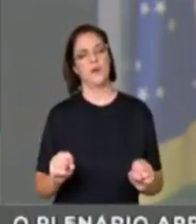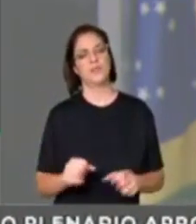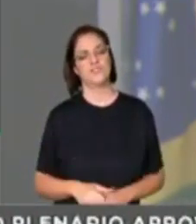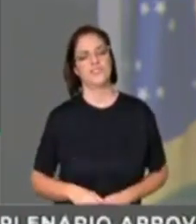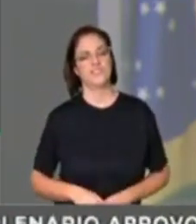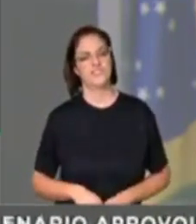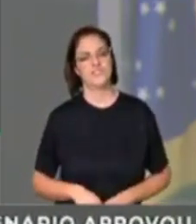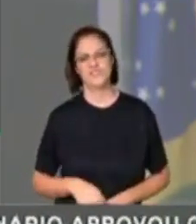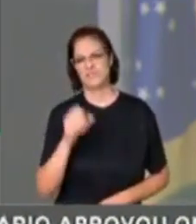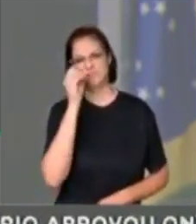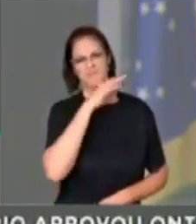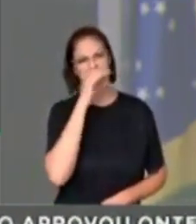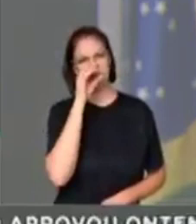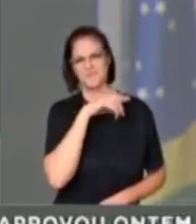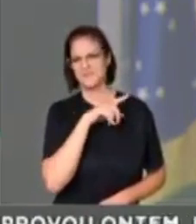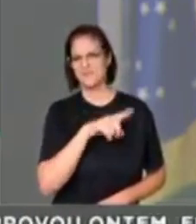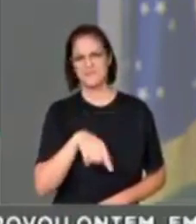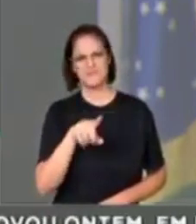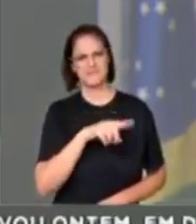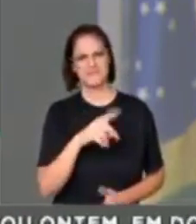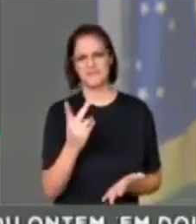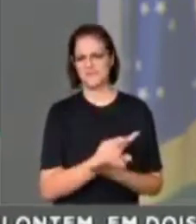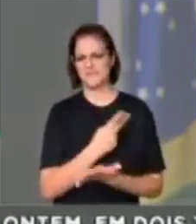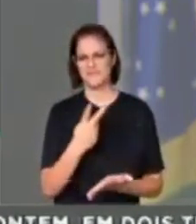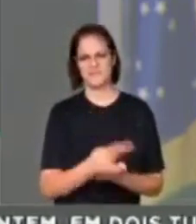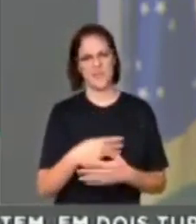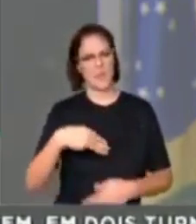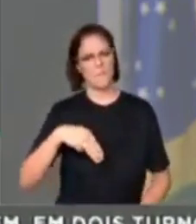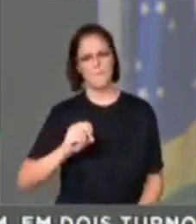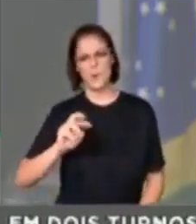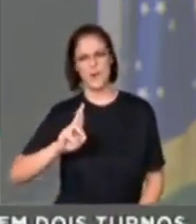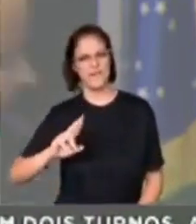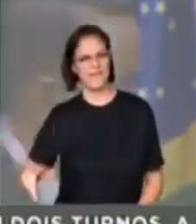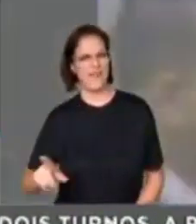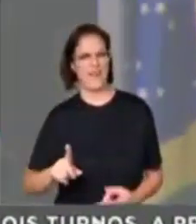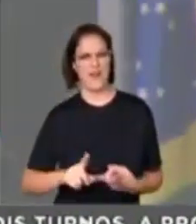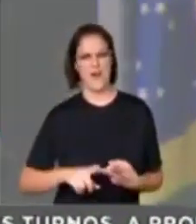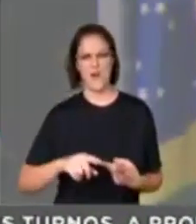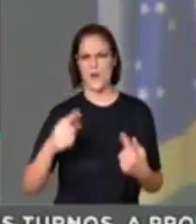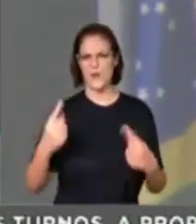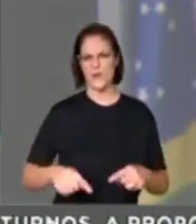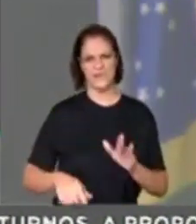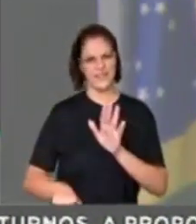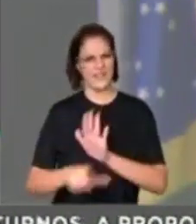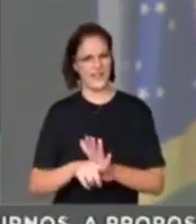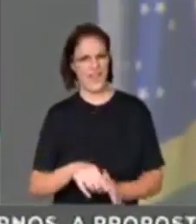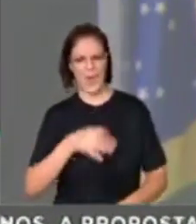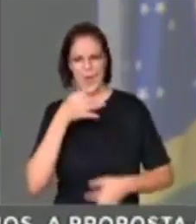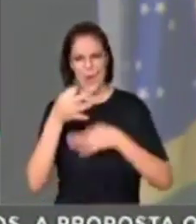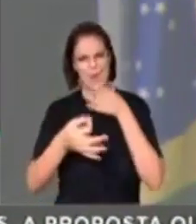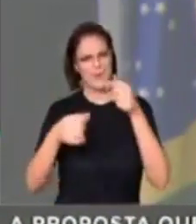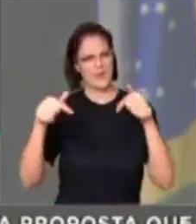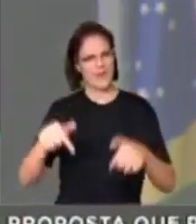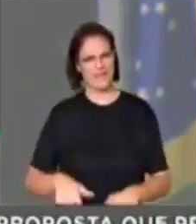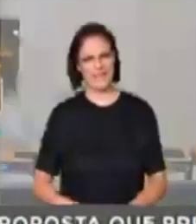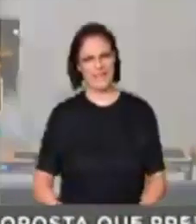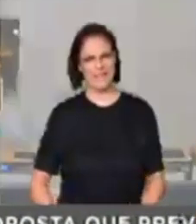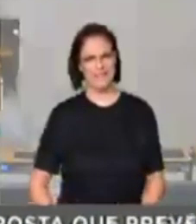absolutamente inconstitucional, ilegal e imoral o palpite e a militância que os senhores fazem dentro dessa casa. Obrigado, presidente.